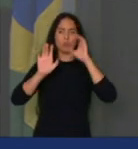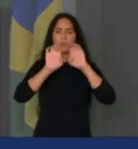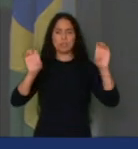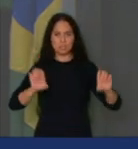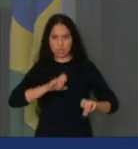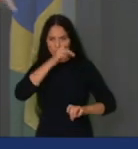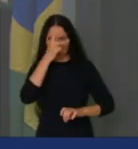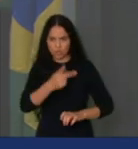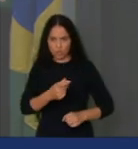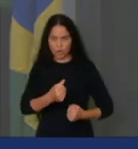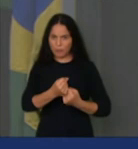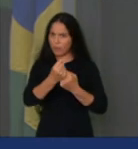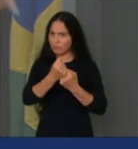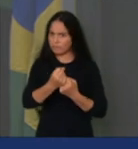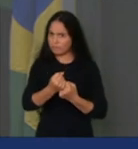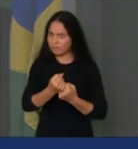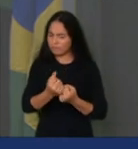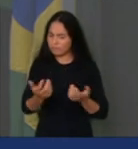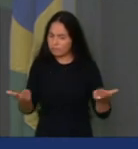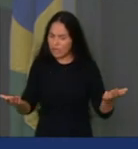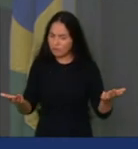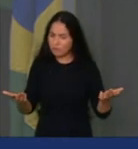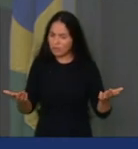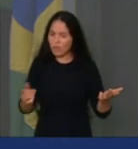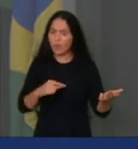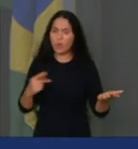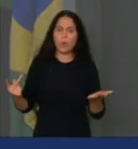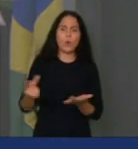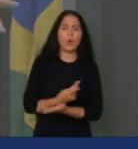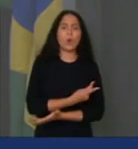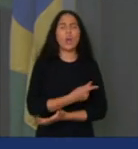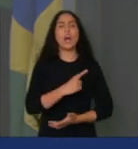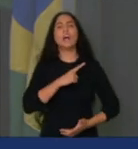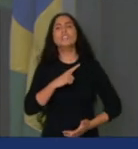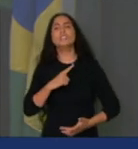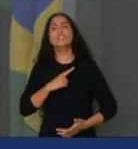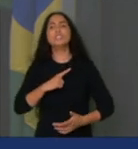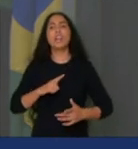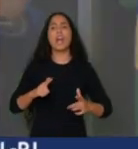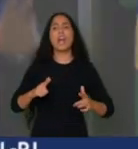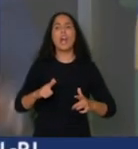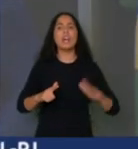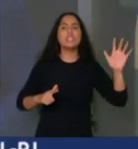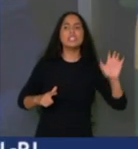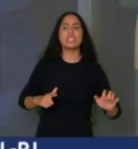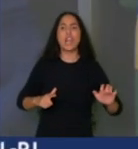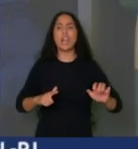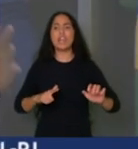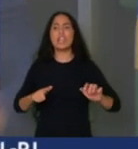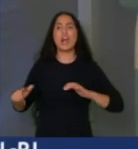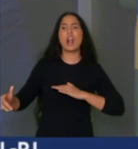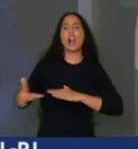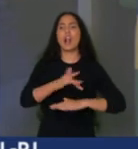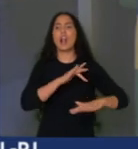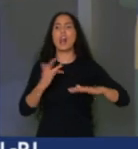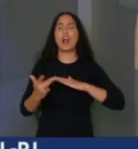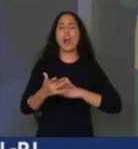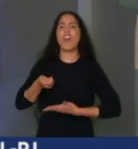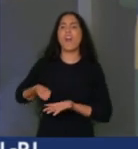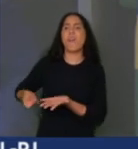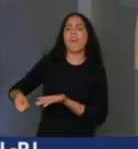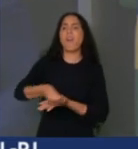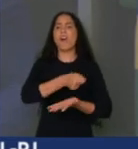Aí, o pessoal da Lacrosfera, todos esses blogs de esquerda começaram a dizer que isso era fake news, isso era